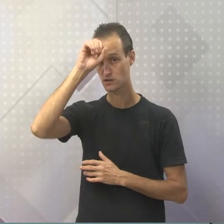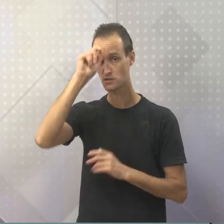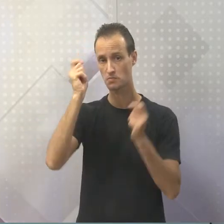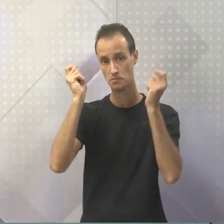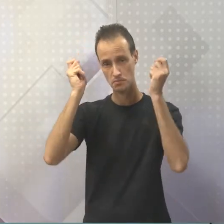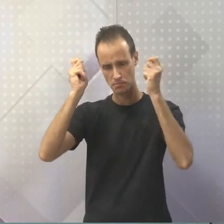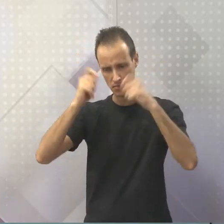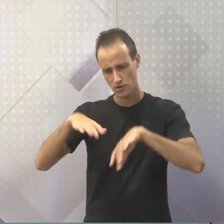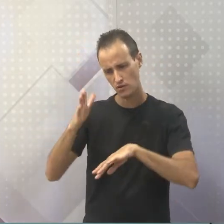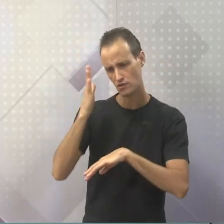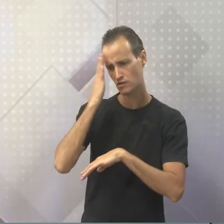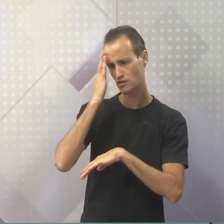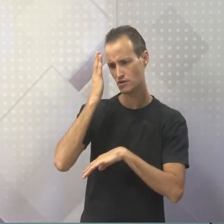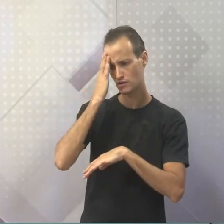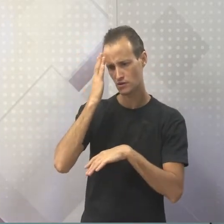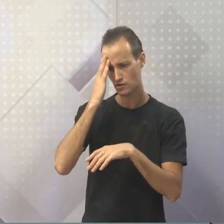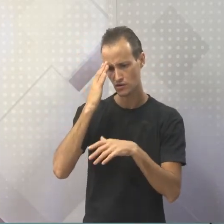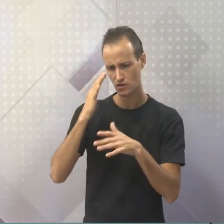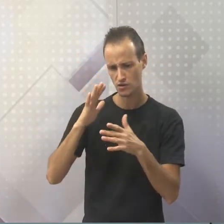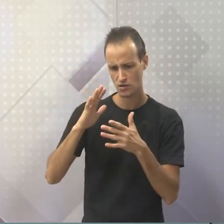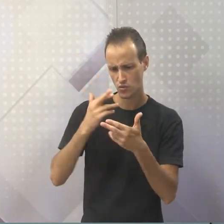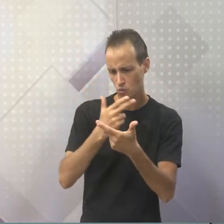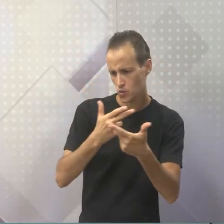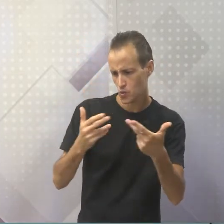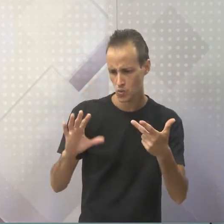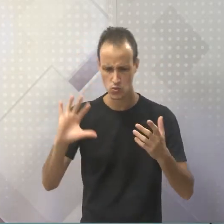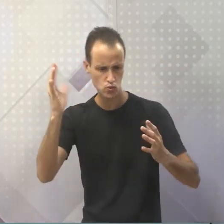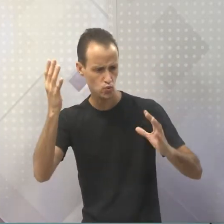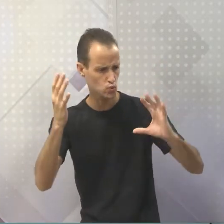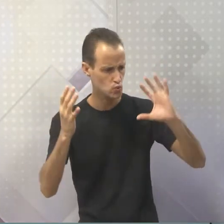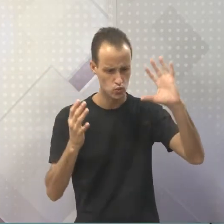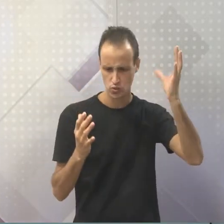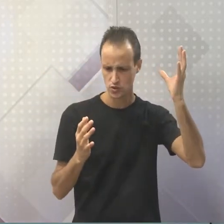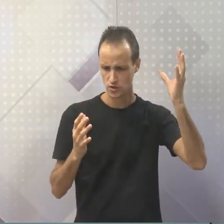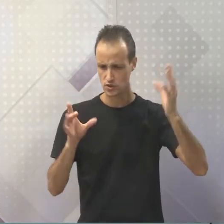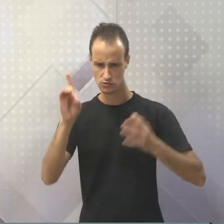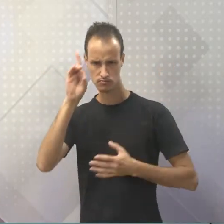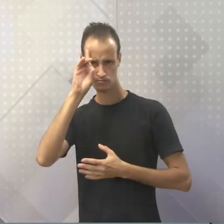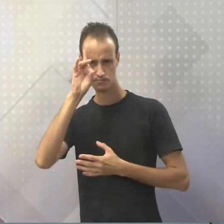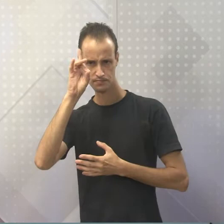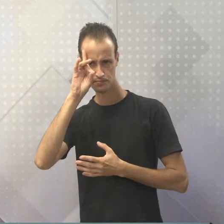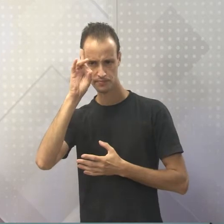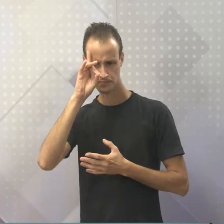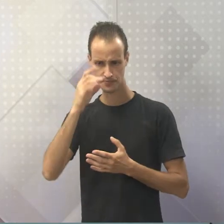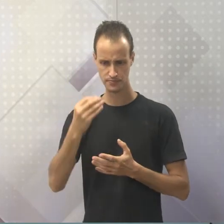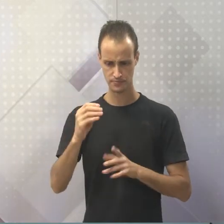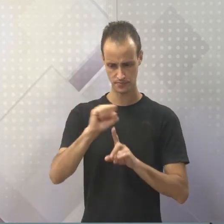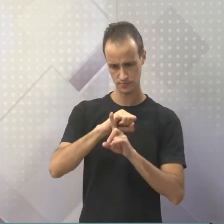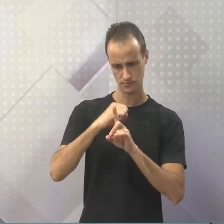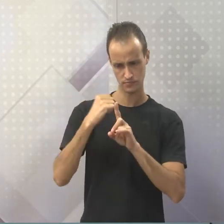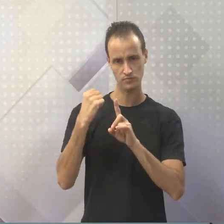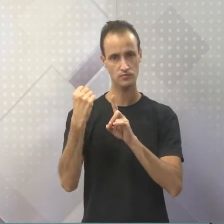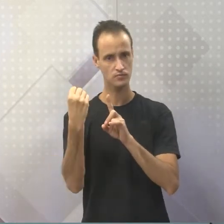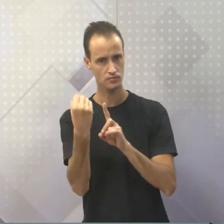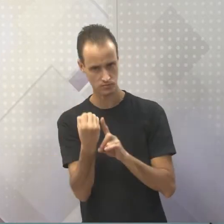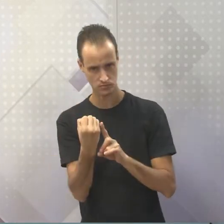pudessem entender determinados fatos e atos que aconteciam diariamente na sociedade